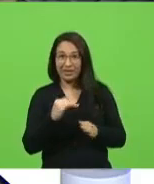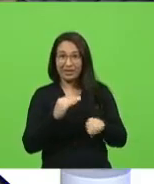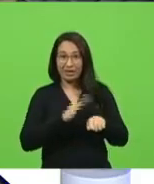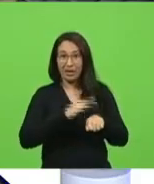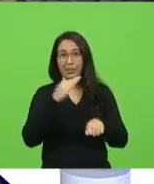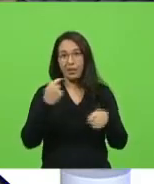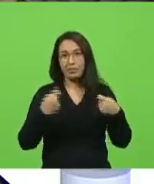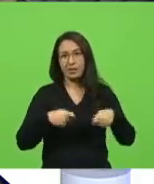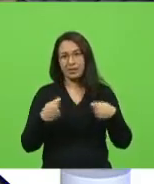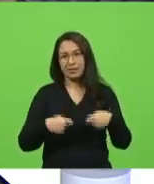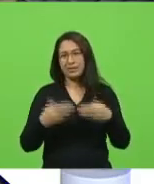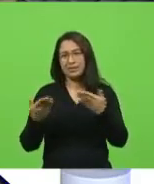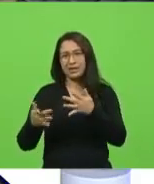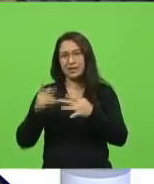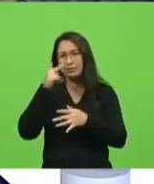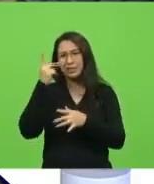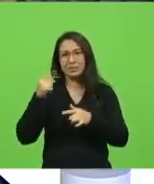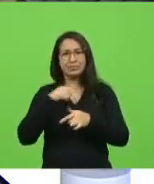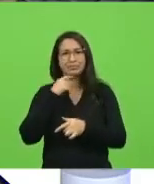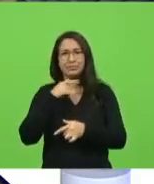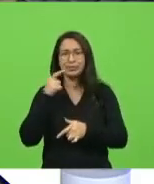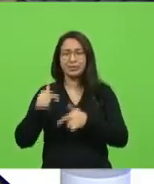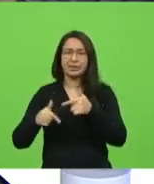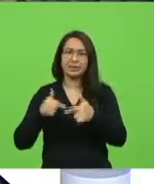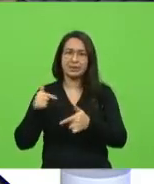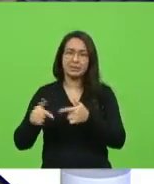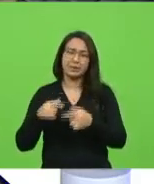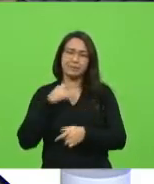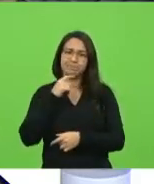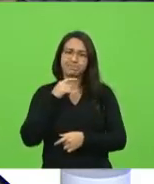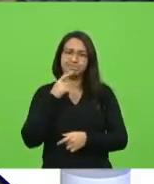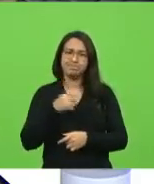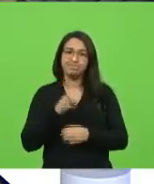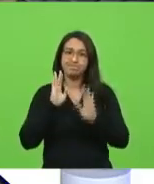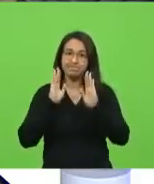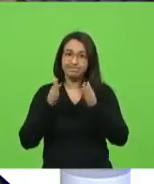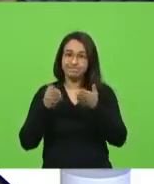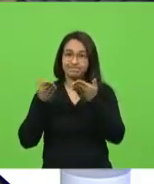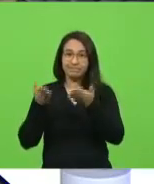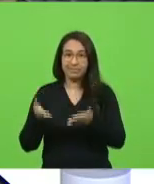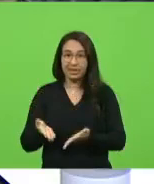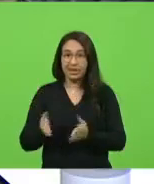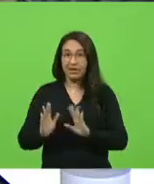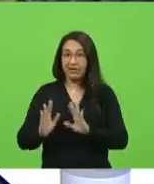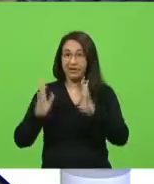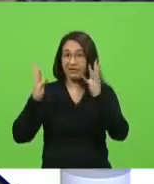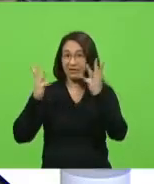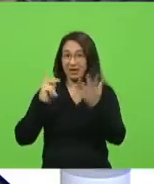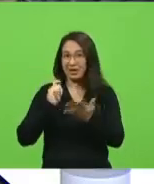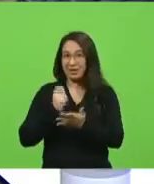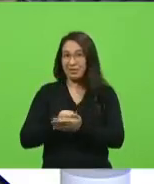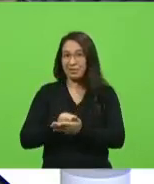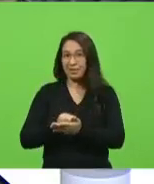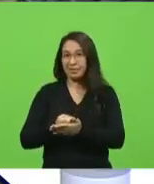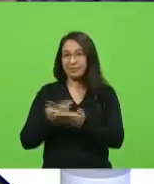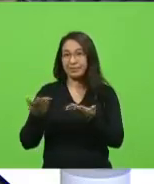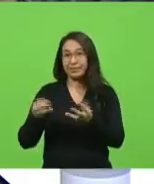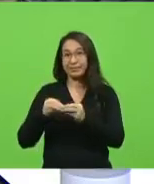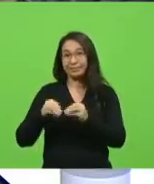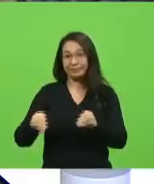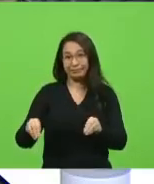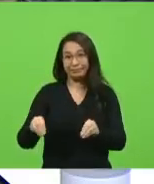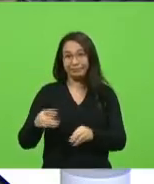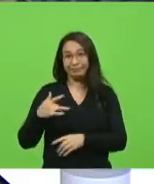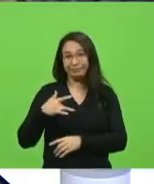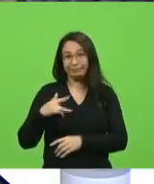as pessoas não conseguem voltar a trabalhar, em específico, as pessoas dos eventos pagos. Então, assim, eles estão ferrados. E é como você falou,